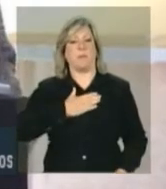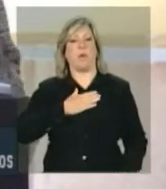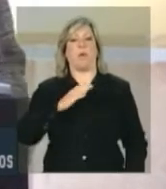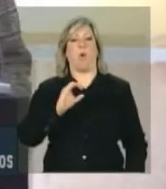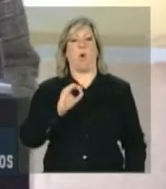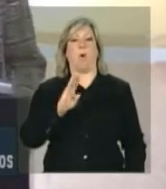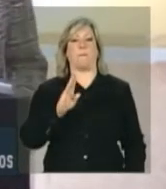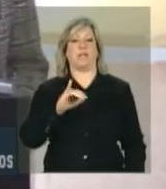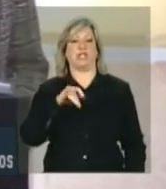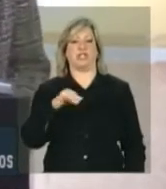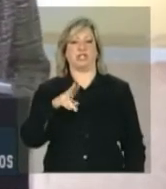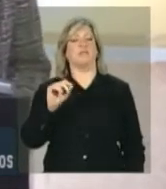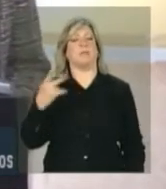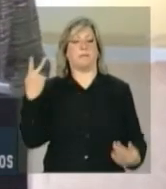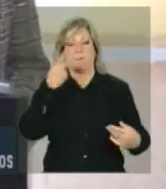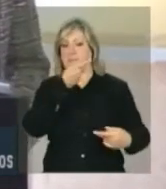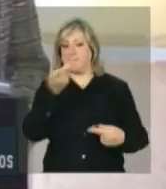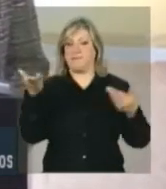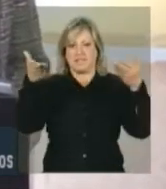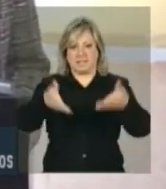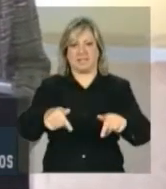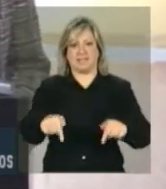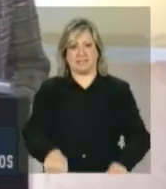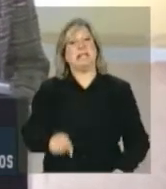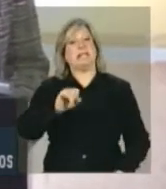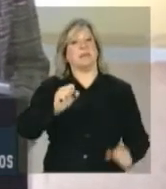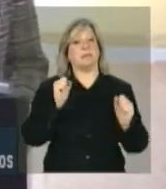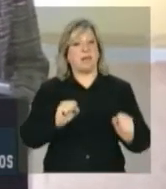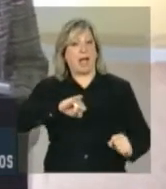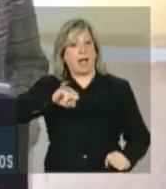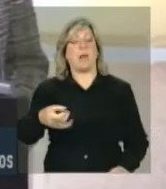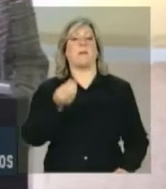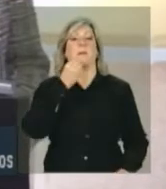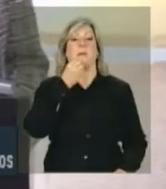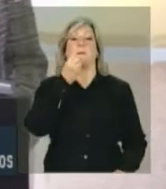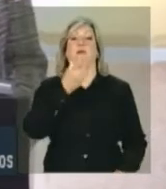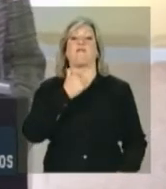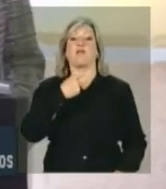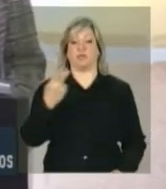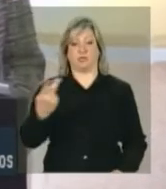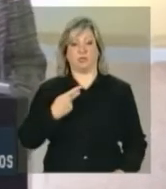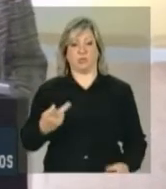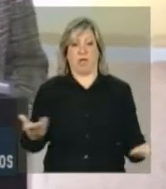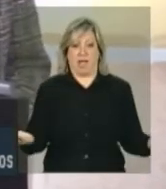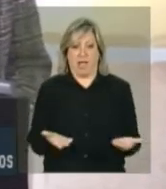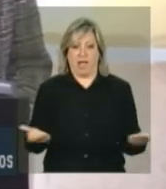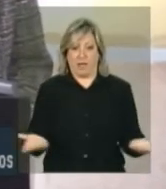E se pudermos aproveitar a boa vontade mútua que essa ocasião gerou,